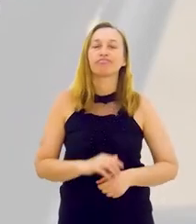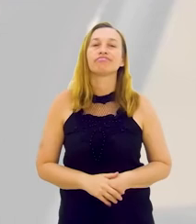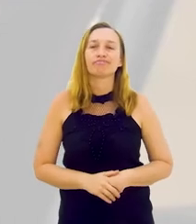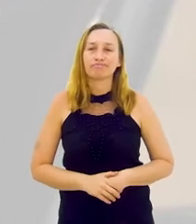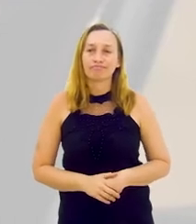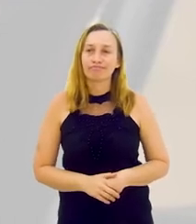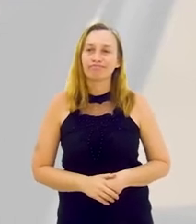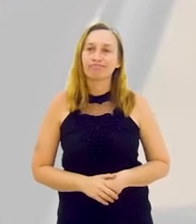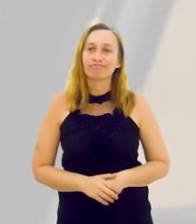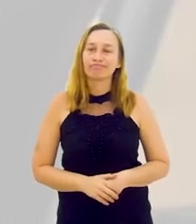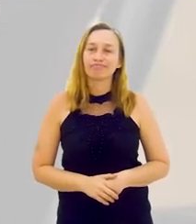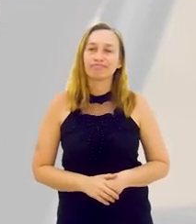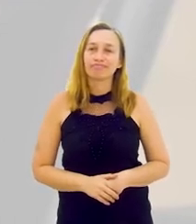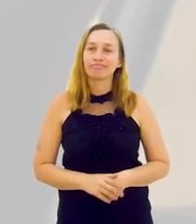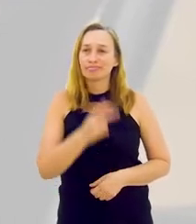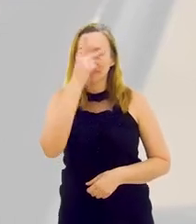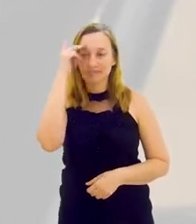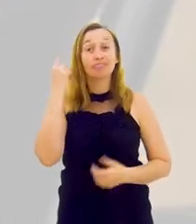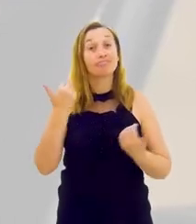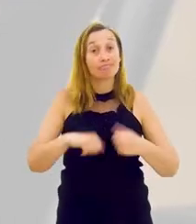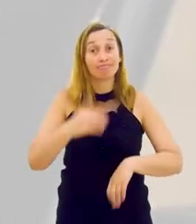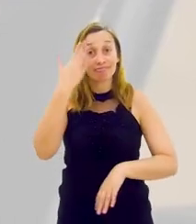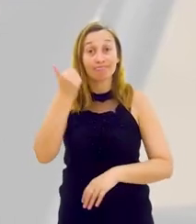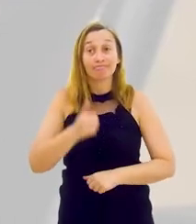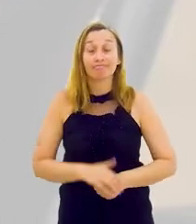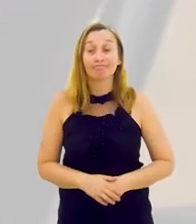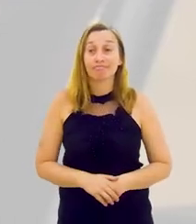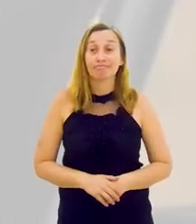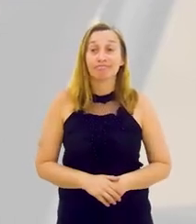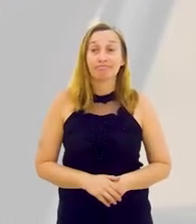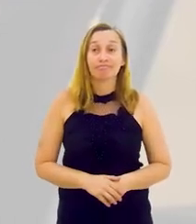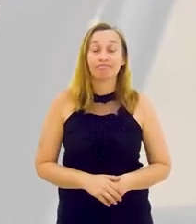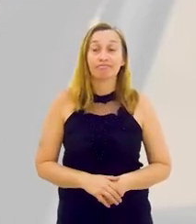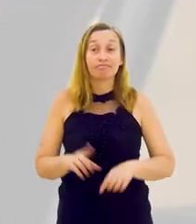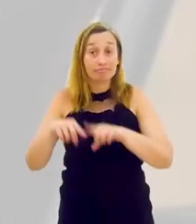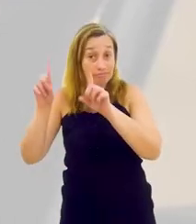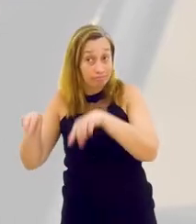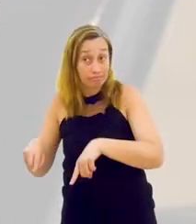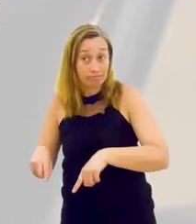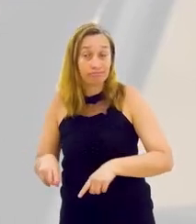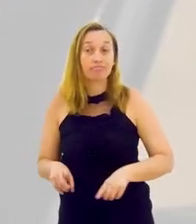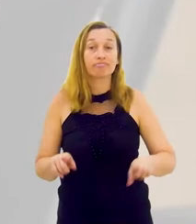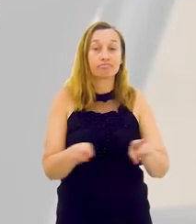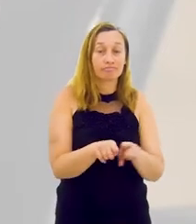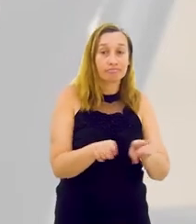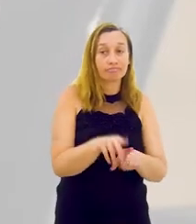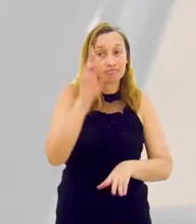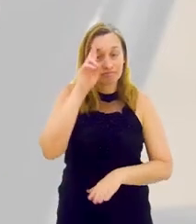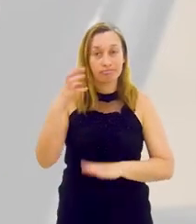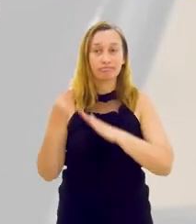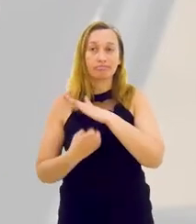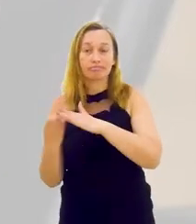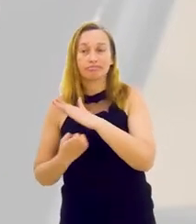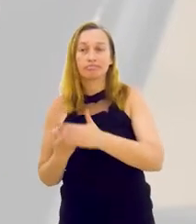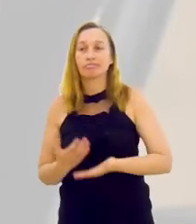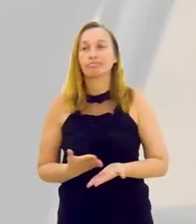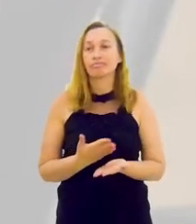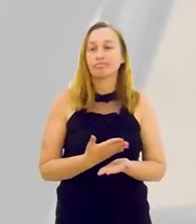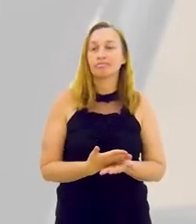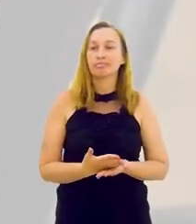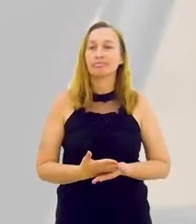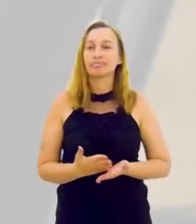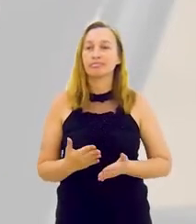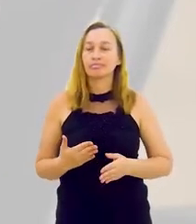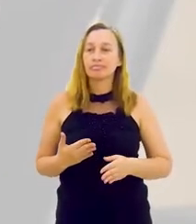29 oportunidades empreendedoras que as pessoas vão ter que saber, tanto um colaborador quanto um